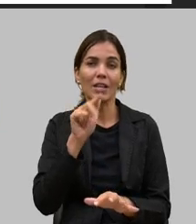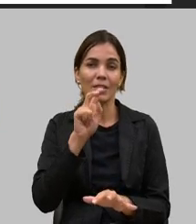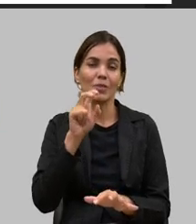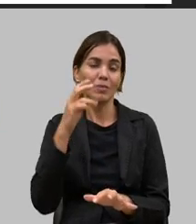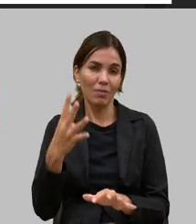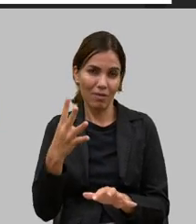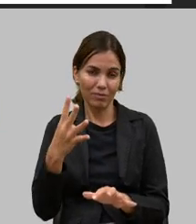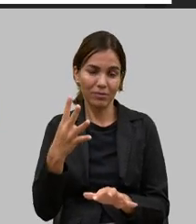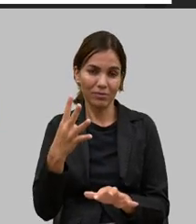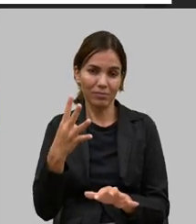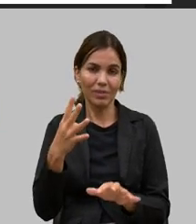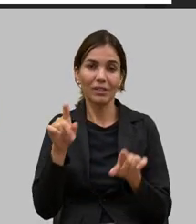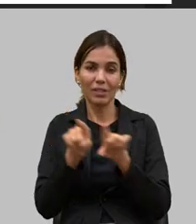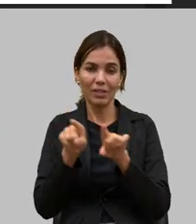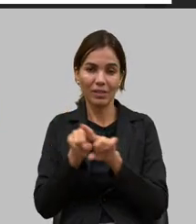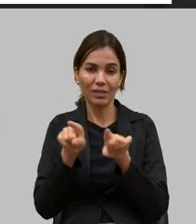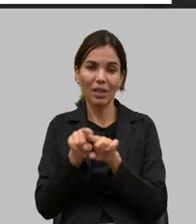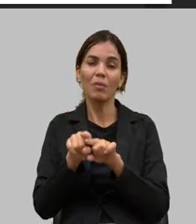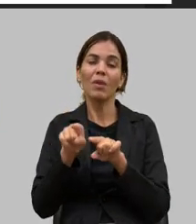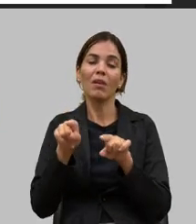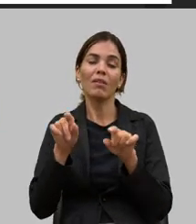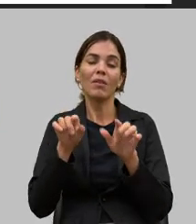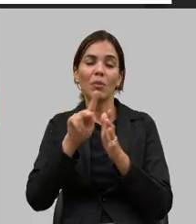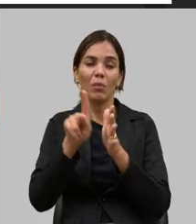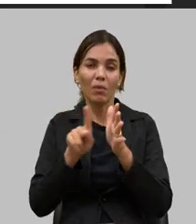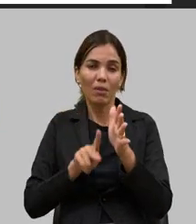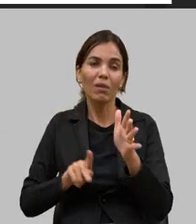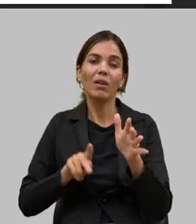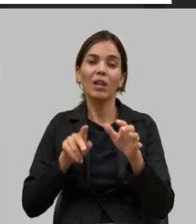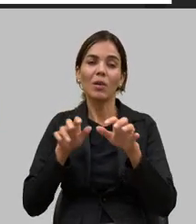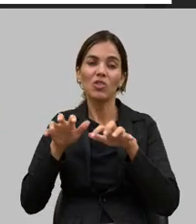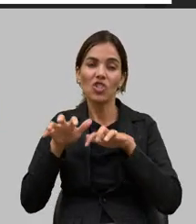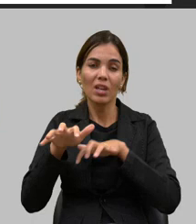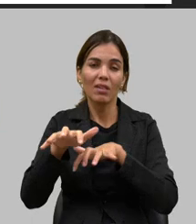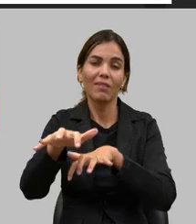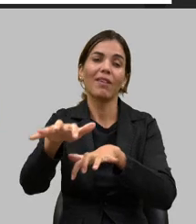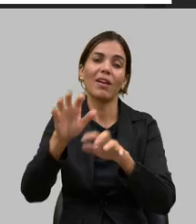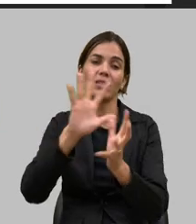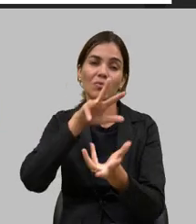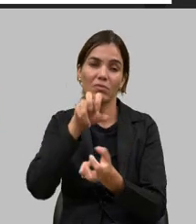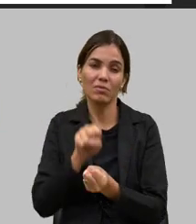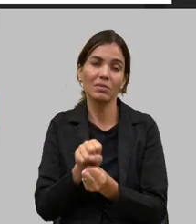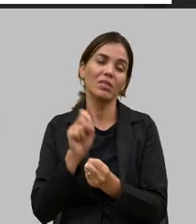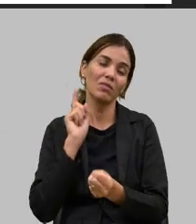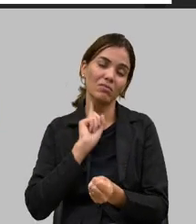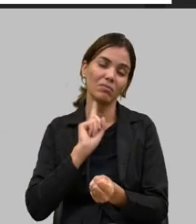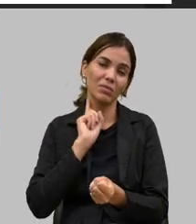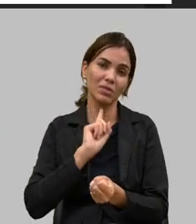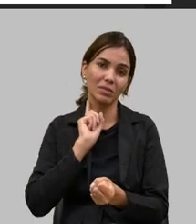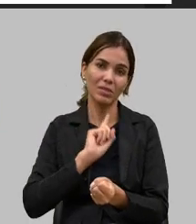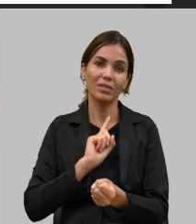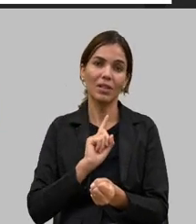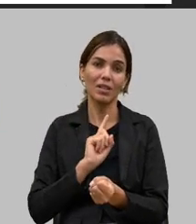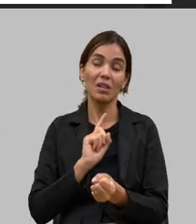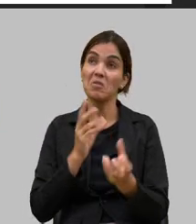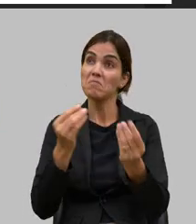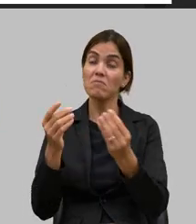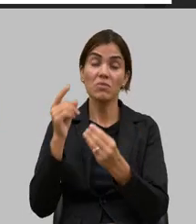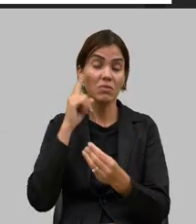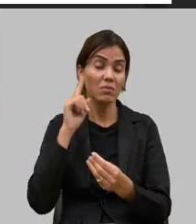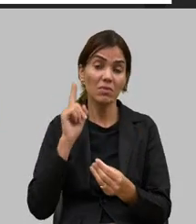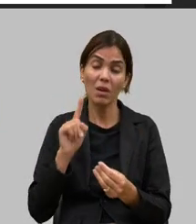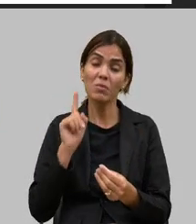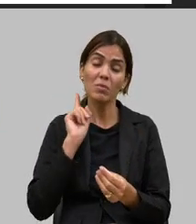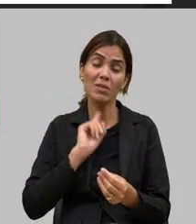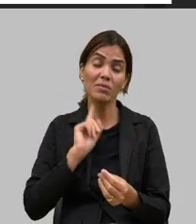irrigação o PAES Programa da Agricultura Irrigada Sustentável de Minas Gerais muitos não sabem mas Minas Gerais só tem 15,7